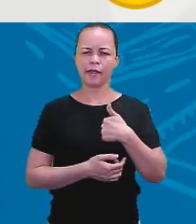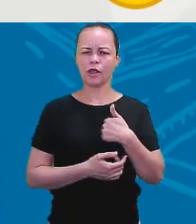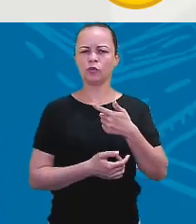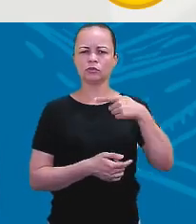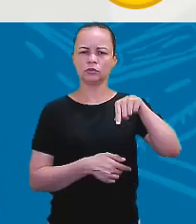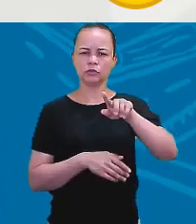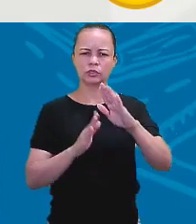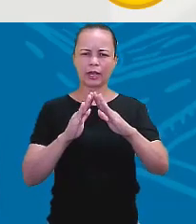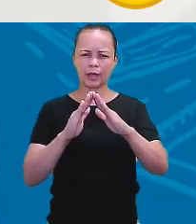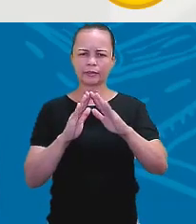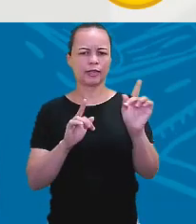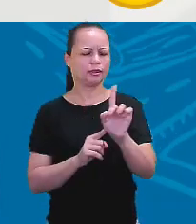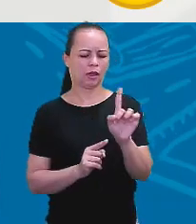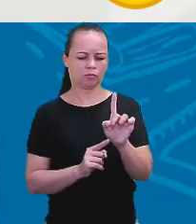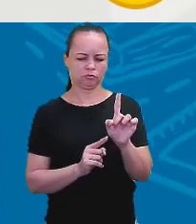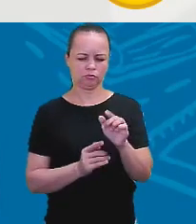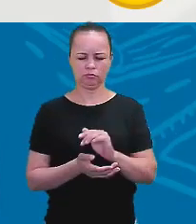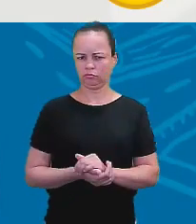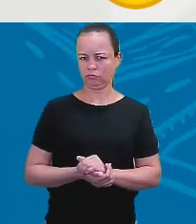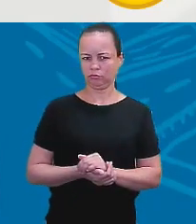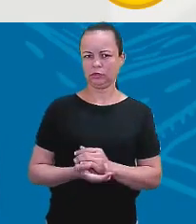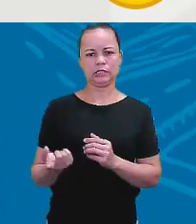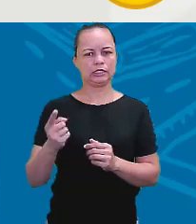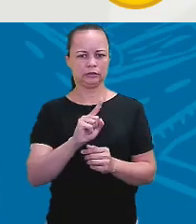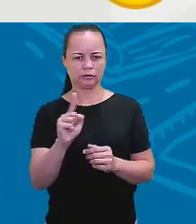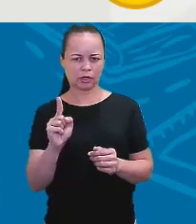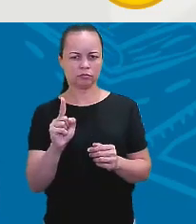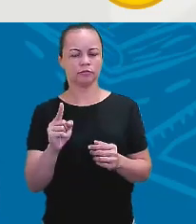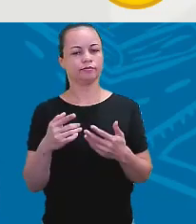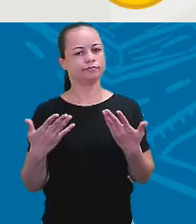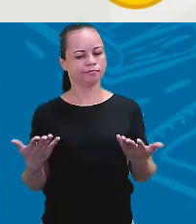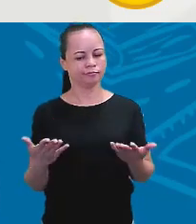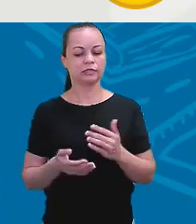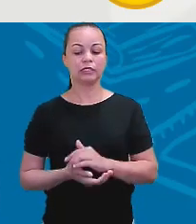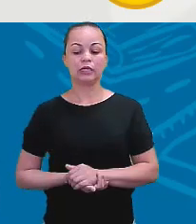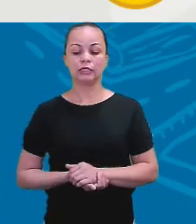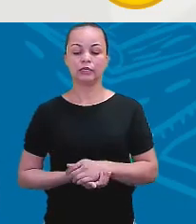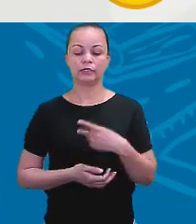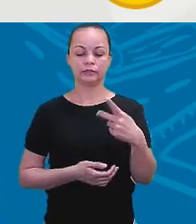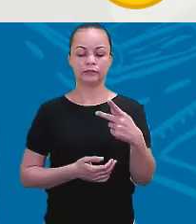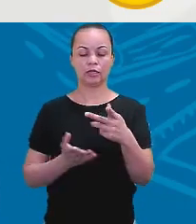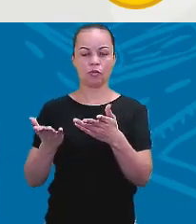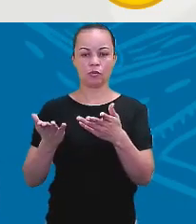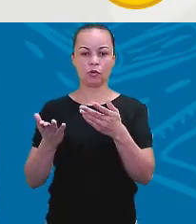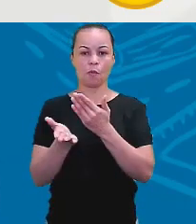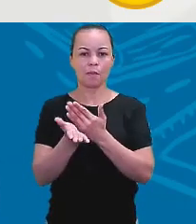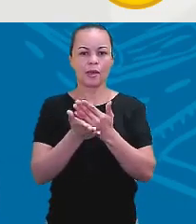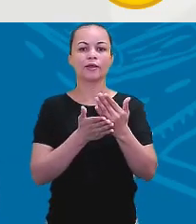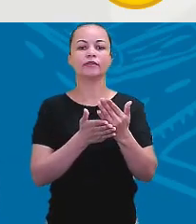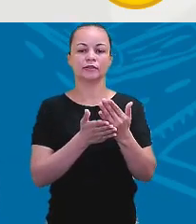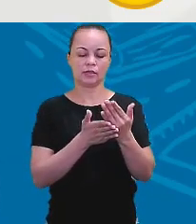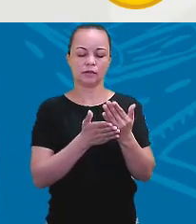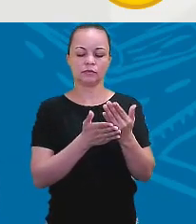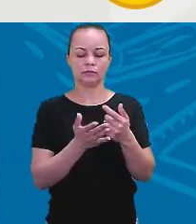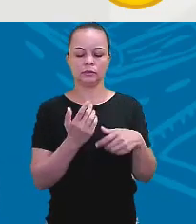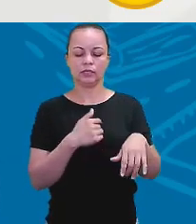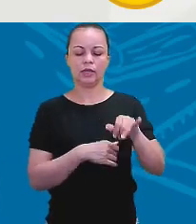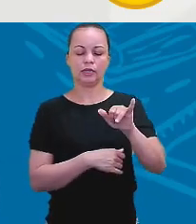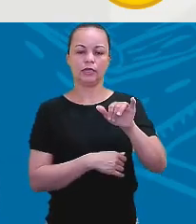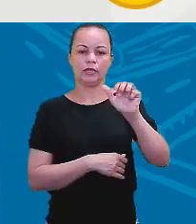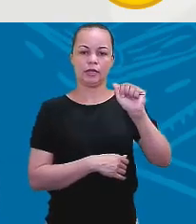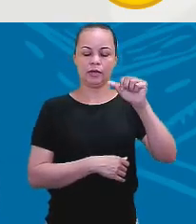Am I? Estou. Não, estou na TV. Tá? Então, ó. Veja que a frase começou por I am not.